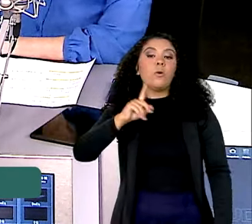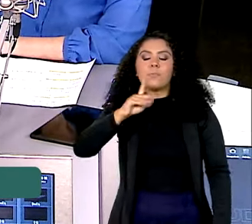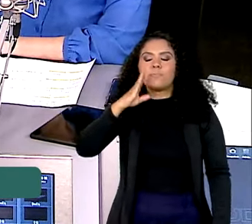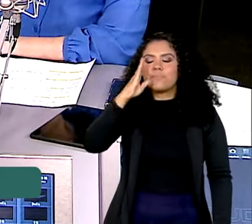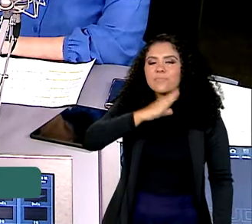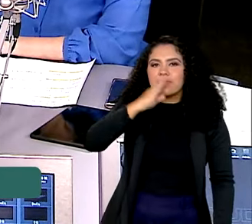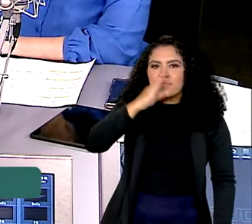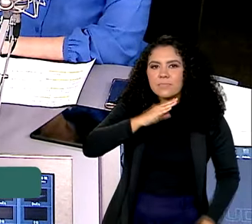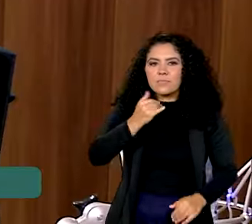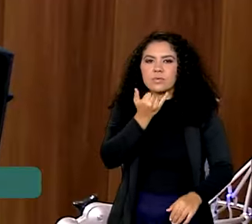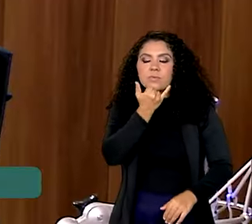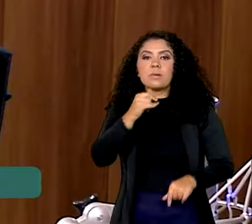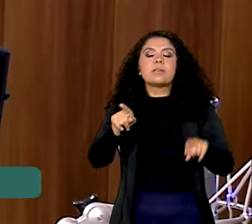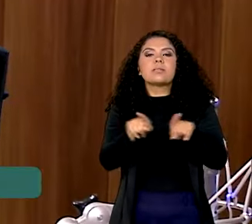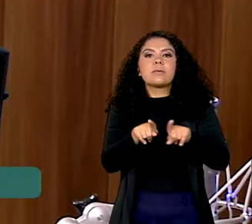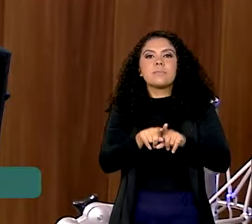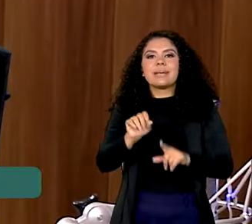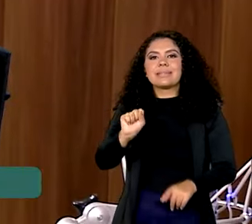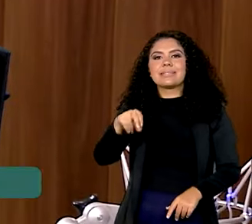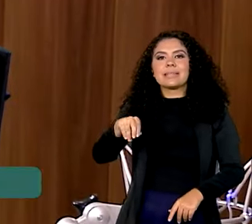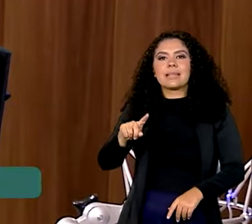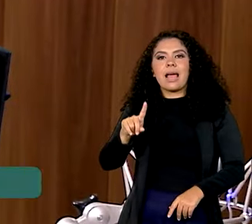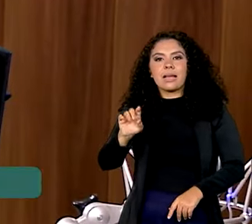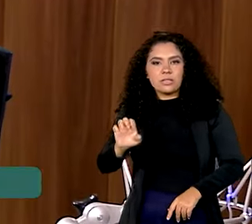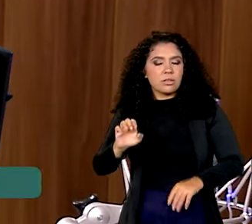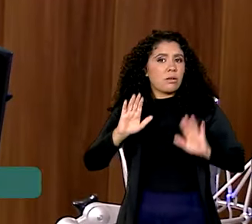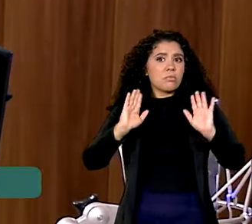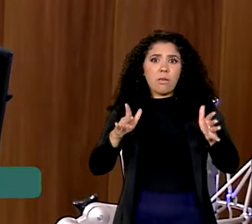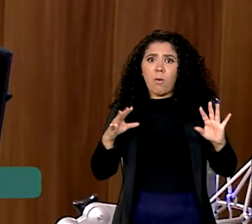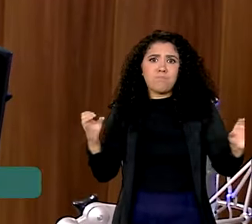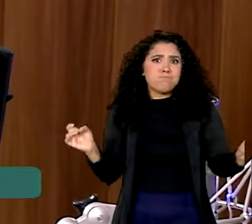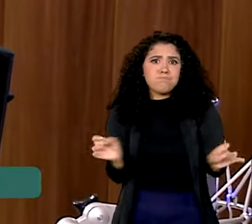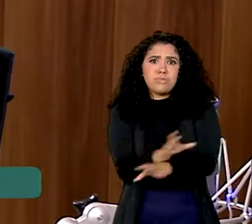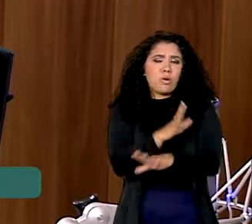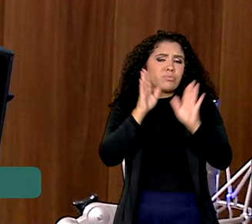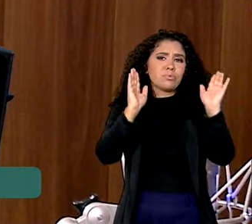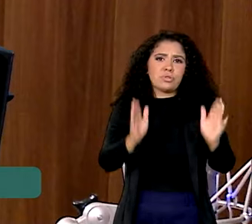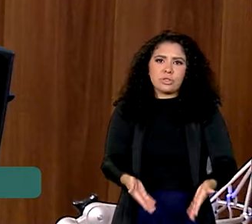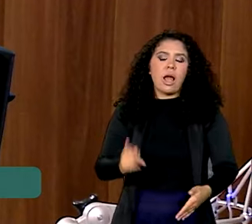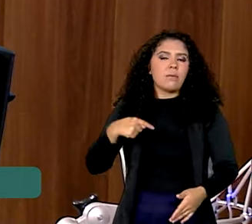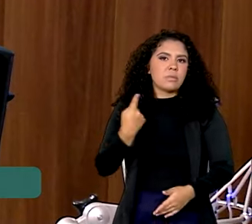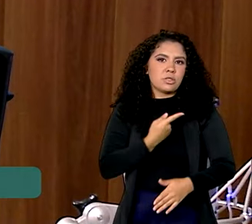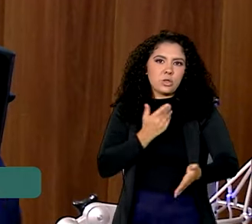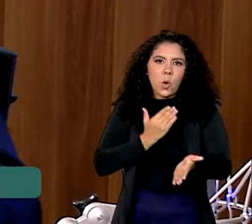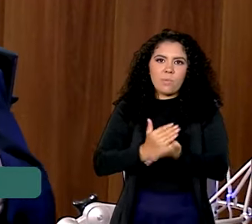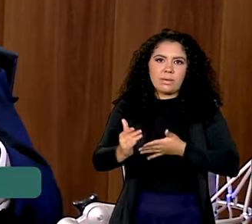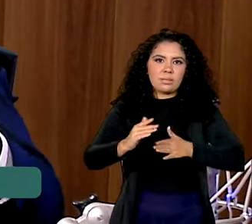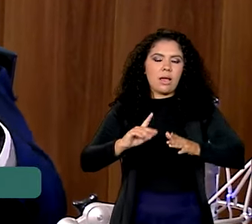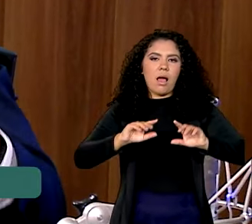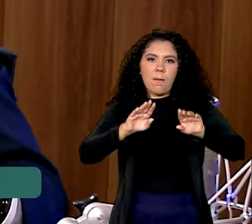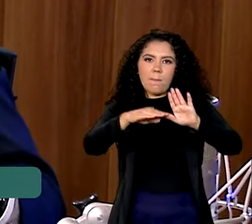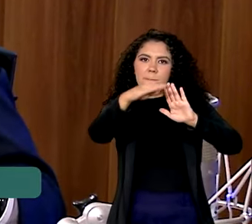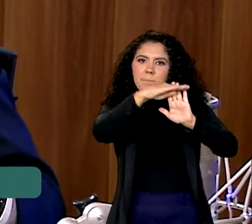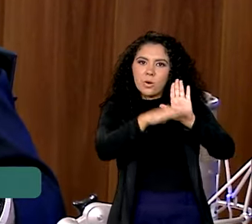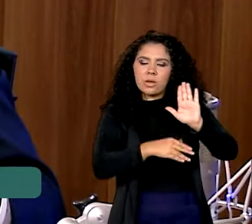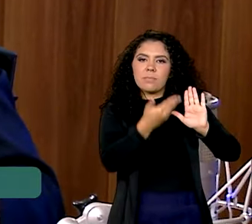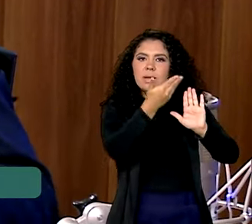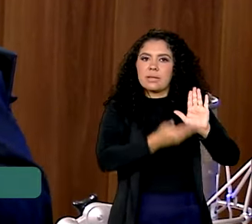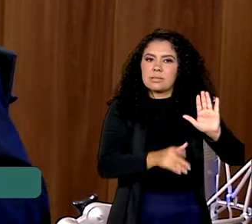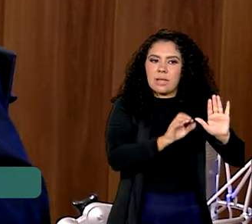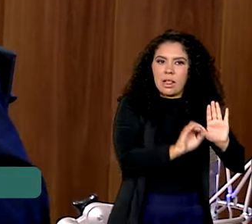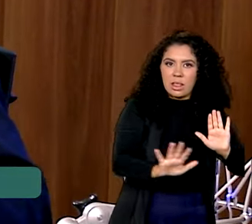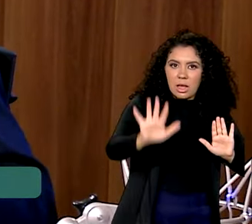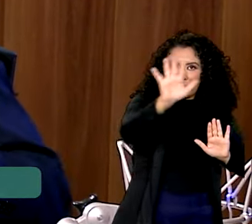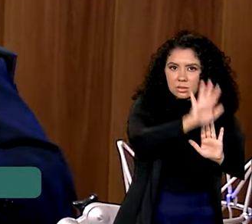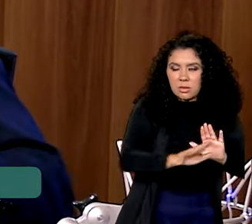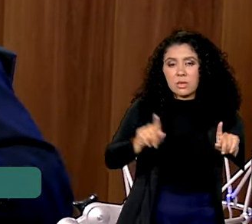o Senad com a Anatel. Então, está tudo pronto para a gente começar o programa de alerta também. Então, quando você tem um plano nacional e um